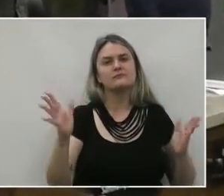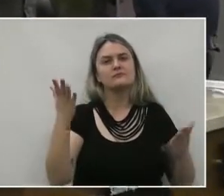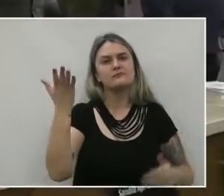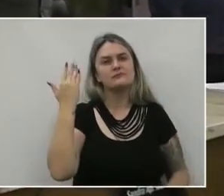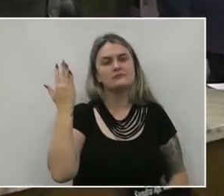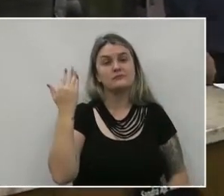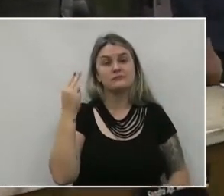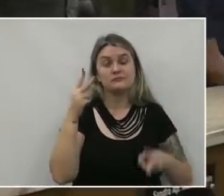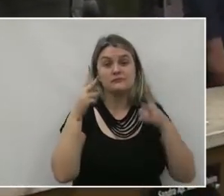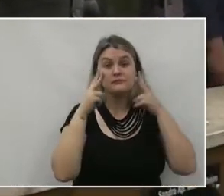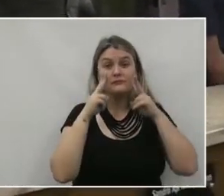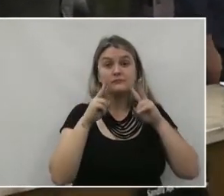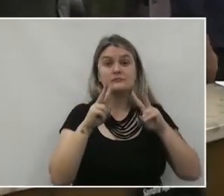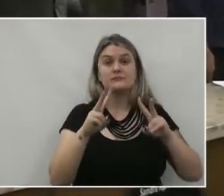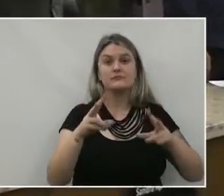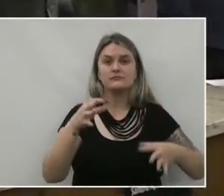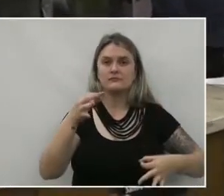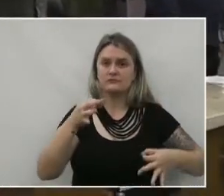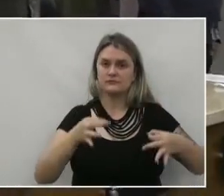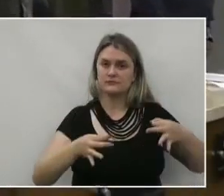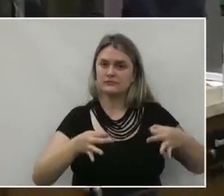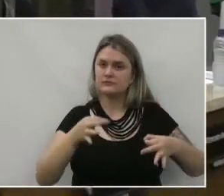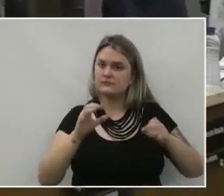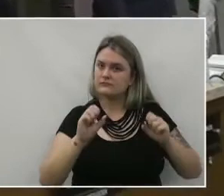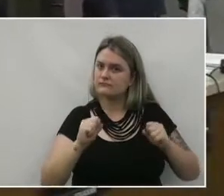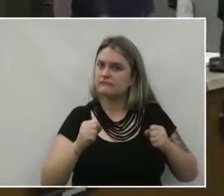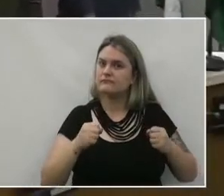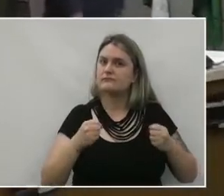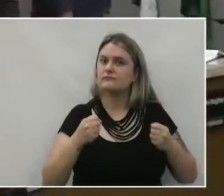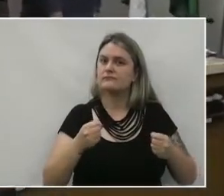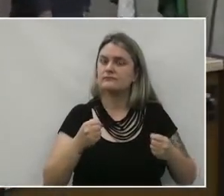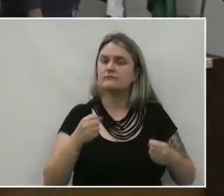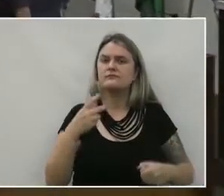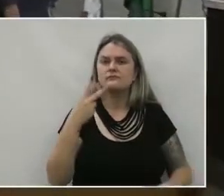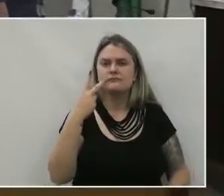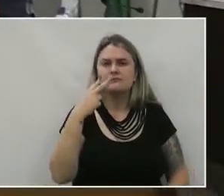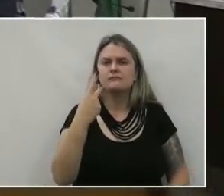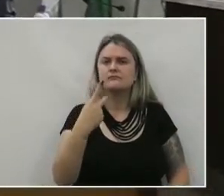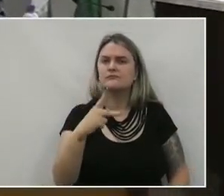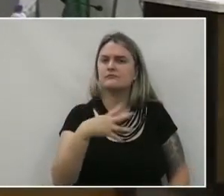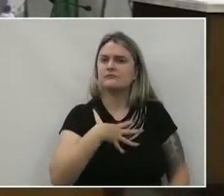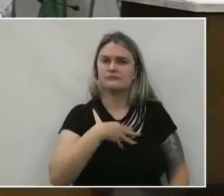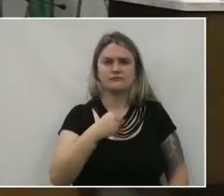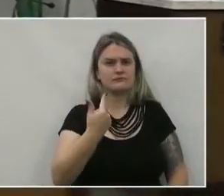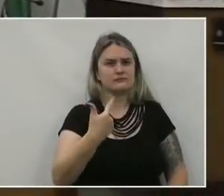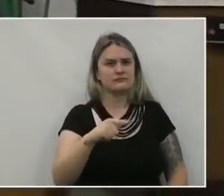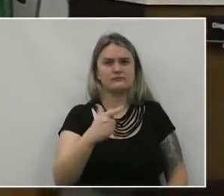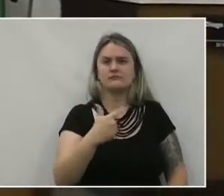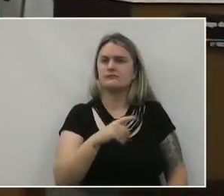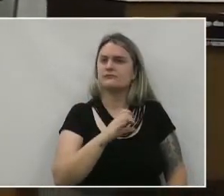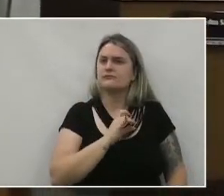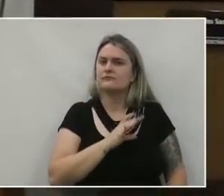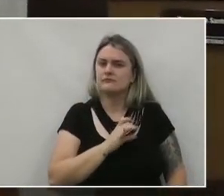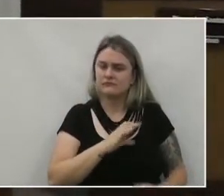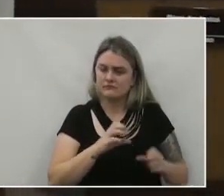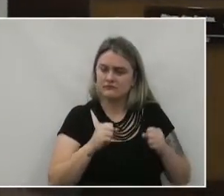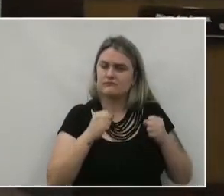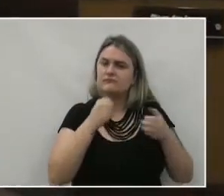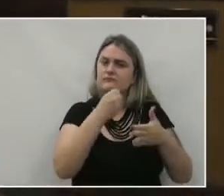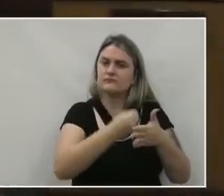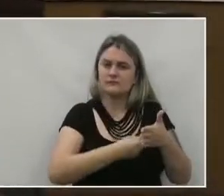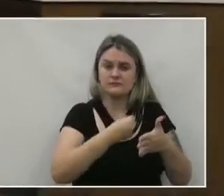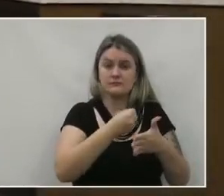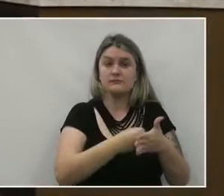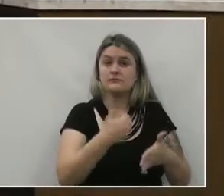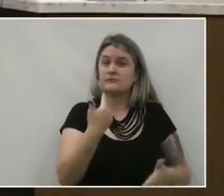no passado Mas se erguis da justiça, clava forte Verás que o filho teu não foge